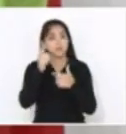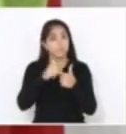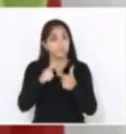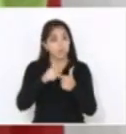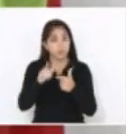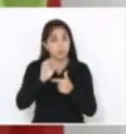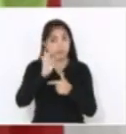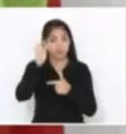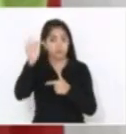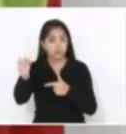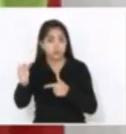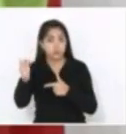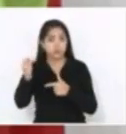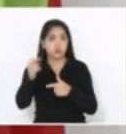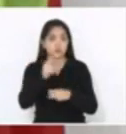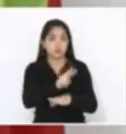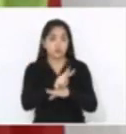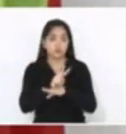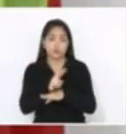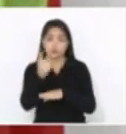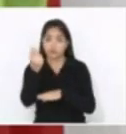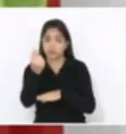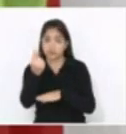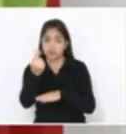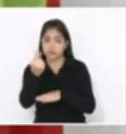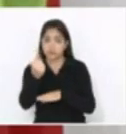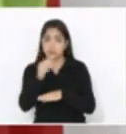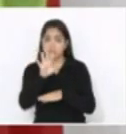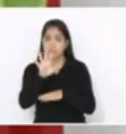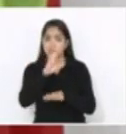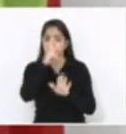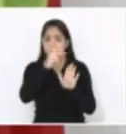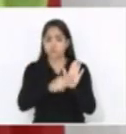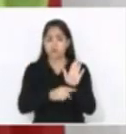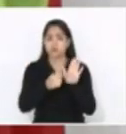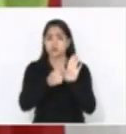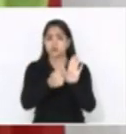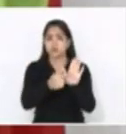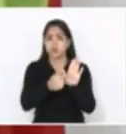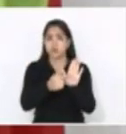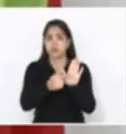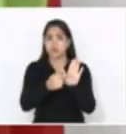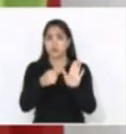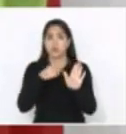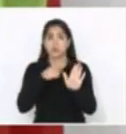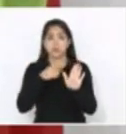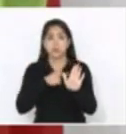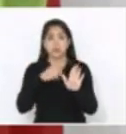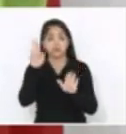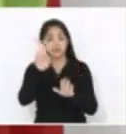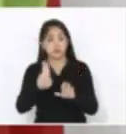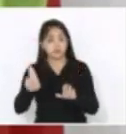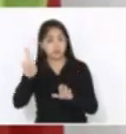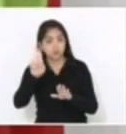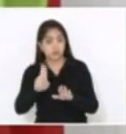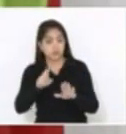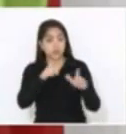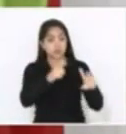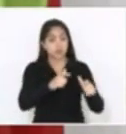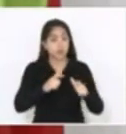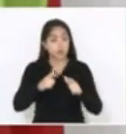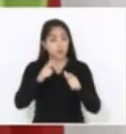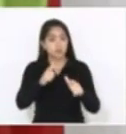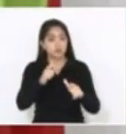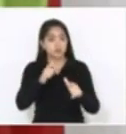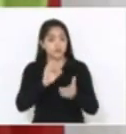financiamento. Primeiramente, o que tem no projeto e que vai ser usado, aonde vai ser usado